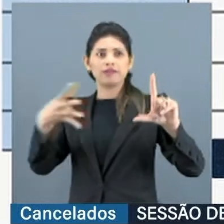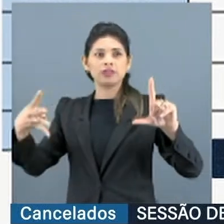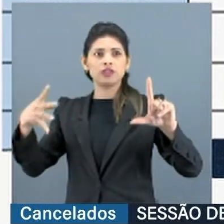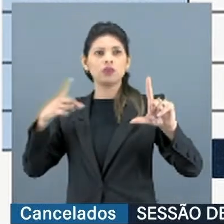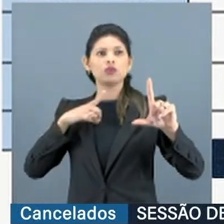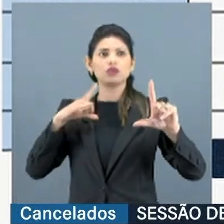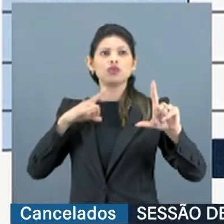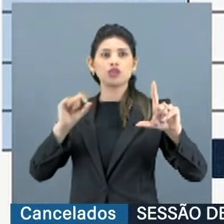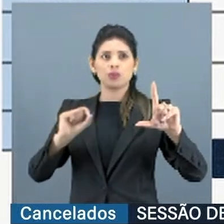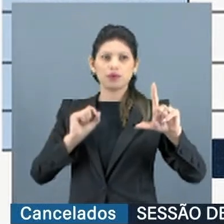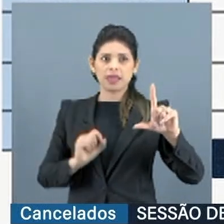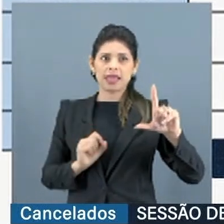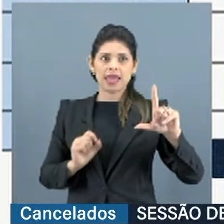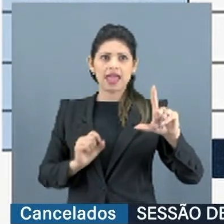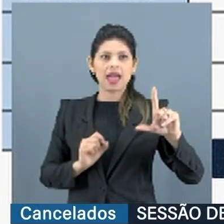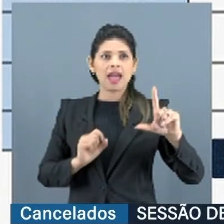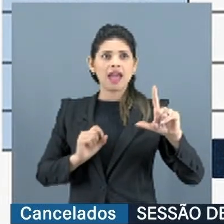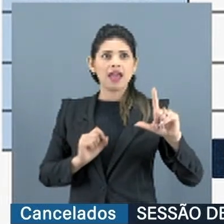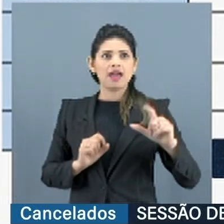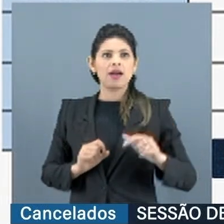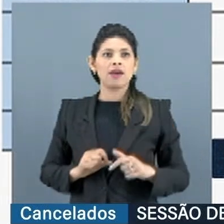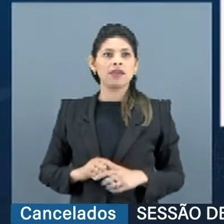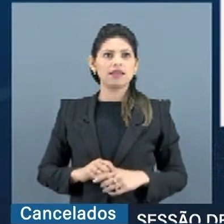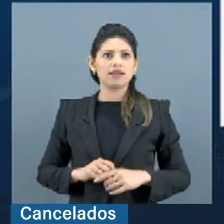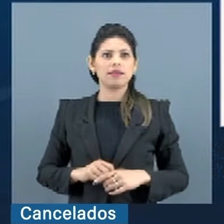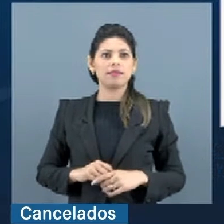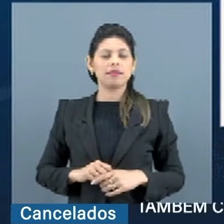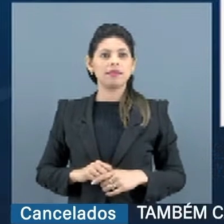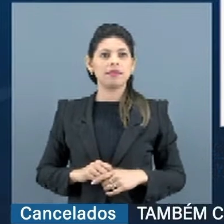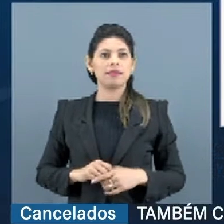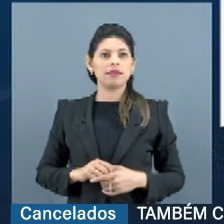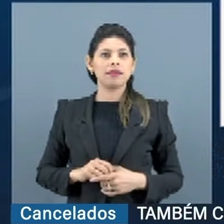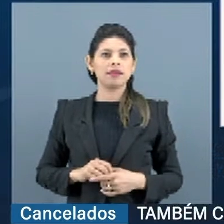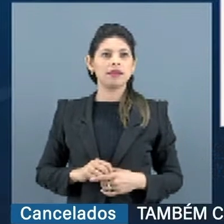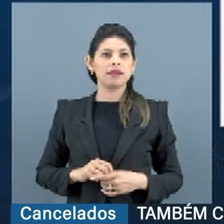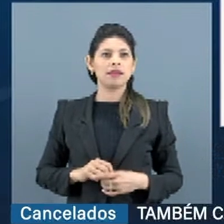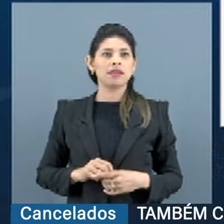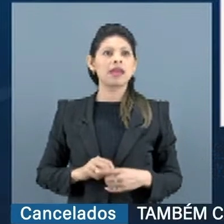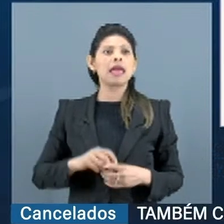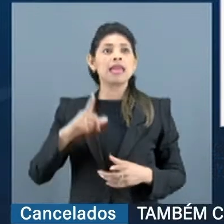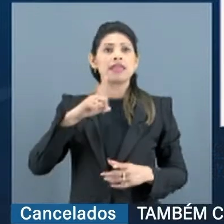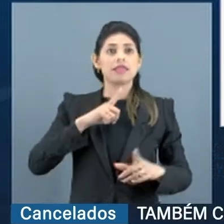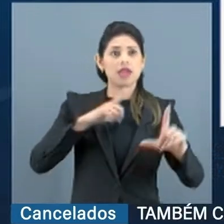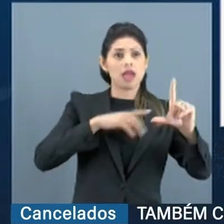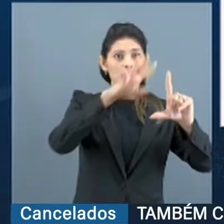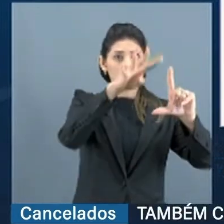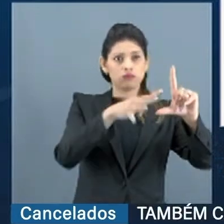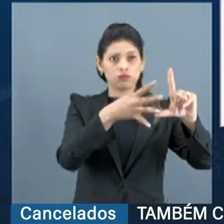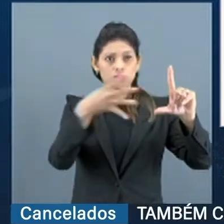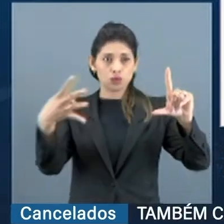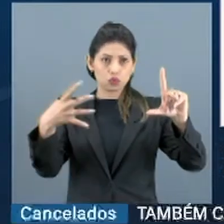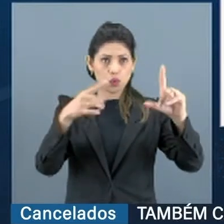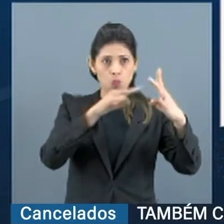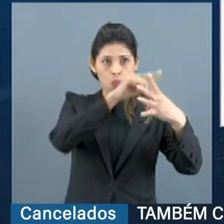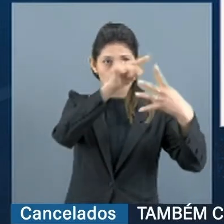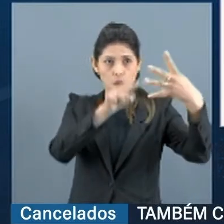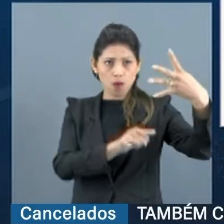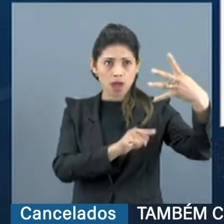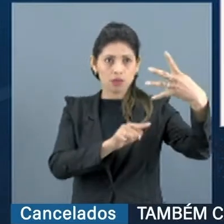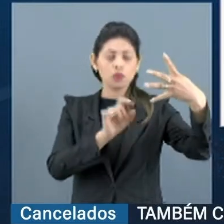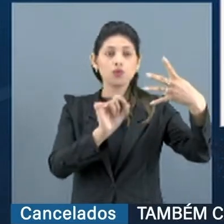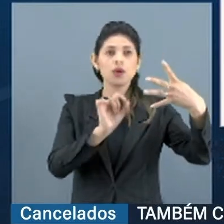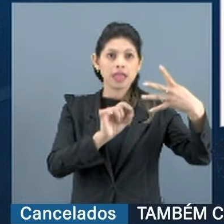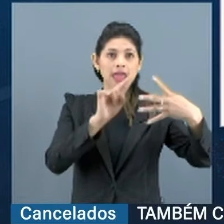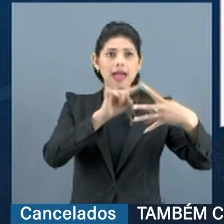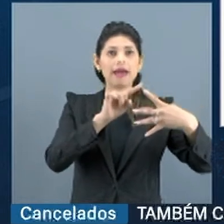solitárias. Porque, vamos lá. Nós temos aqui quatro atos emblemáticos. Nós temos a